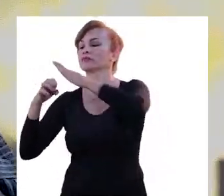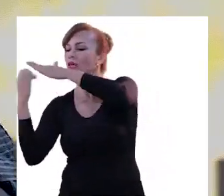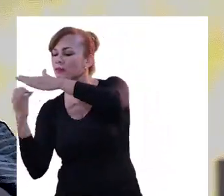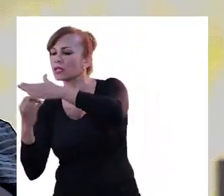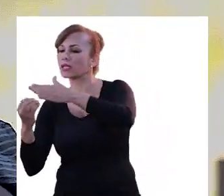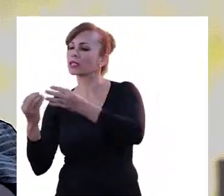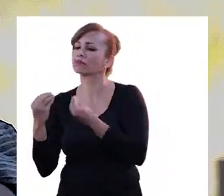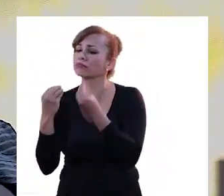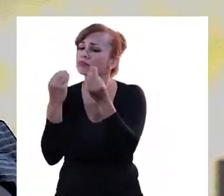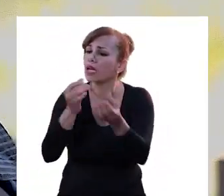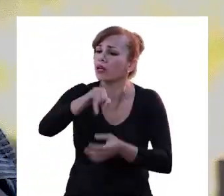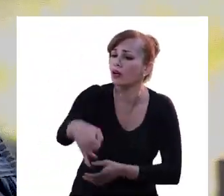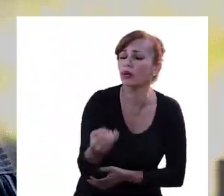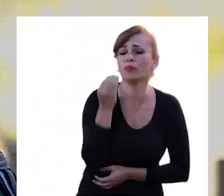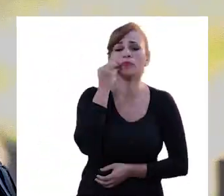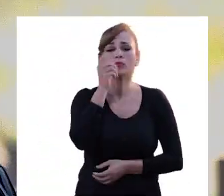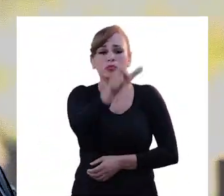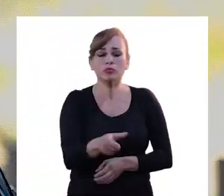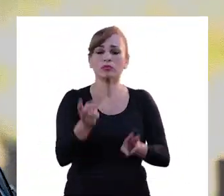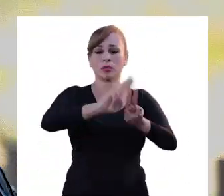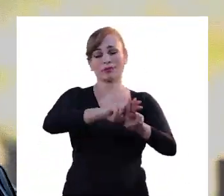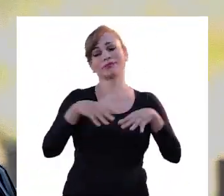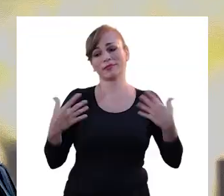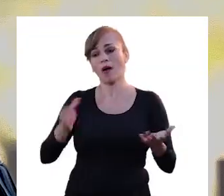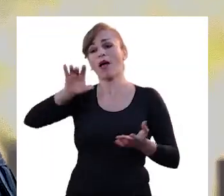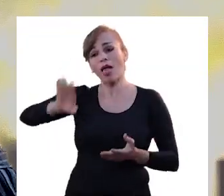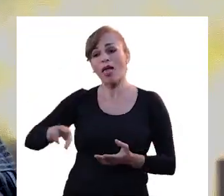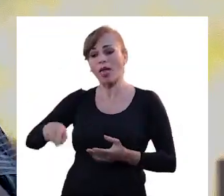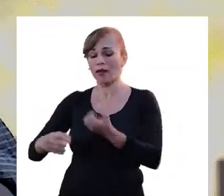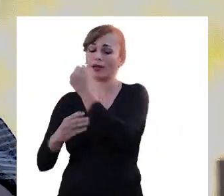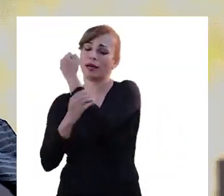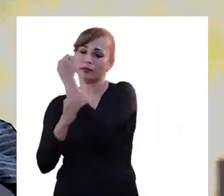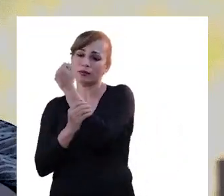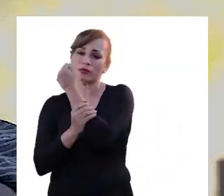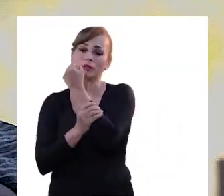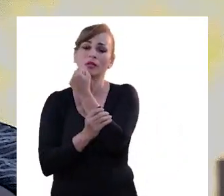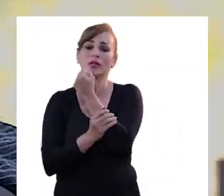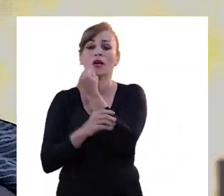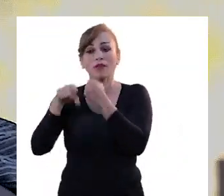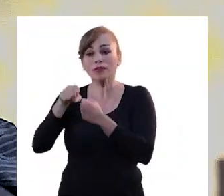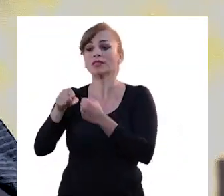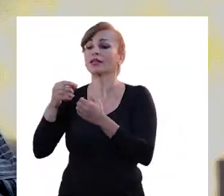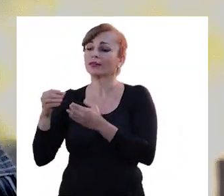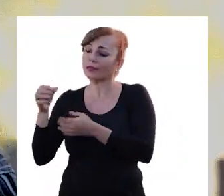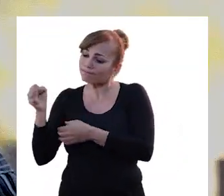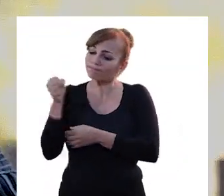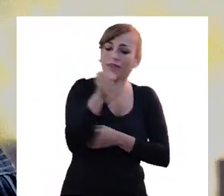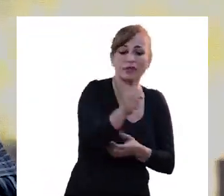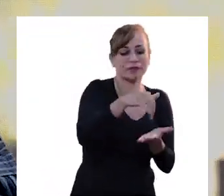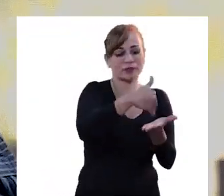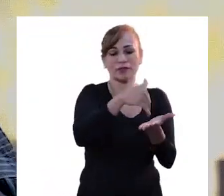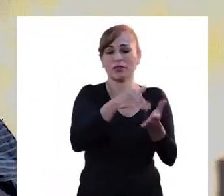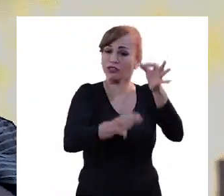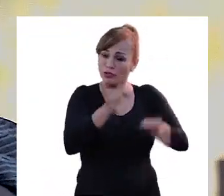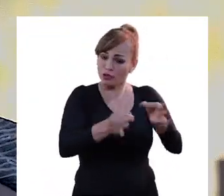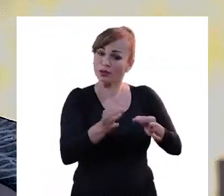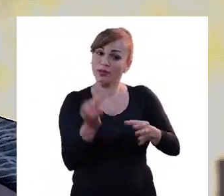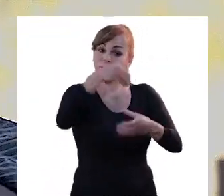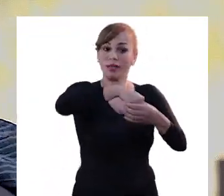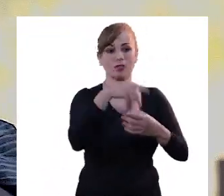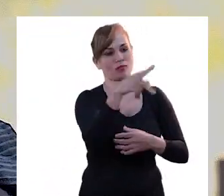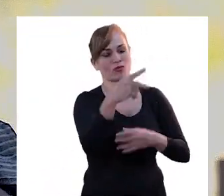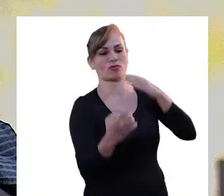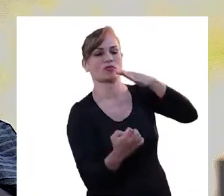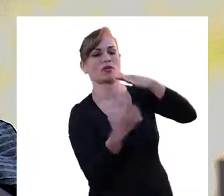pede a colaboração e a parceria dessas empresas que dê essa oportunidade. Quais são as garantias? A garantia é que você está levando a Sejus para dentro da sua empresa. E outra garantia é essa